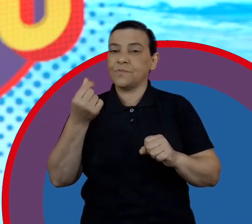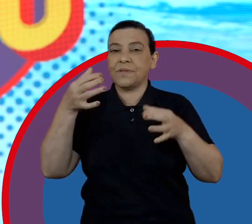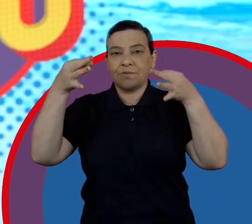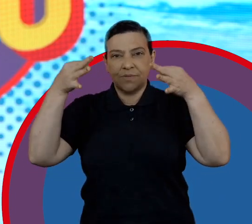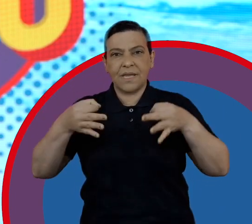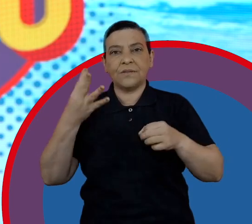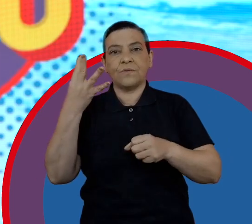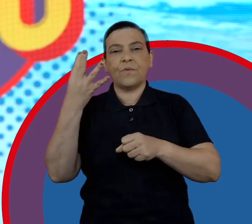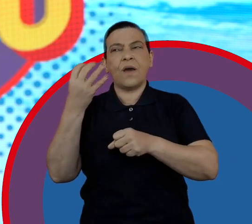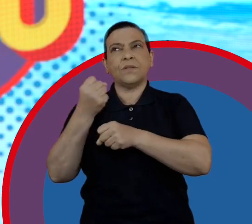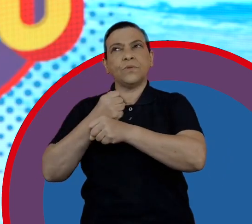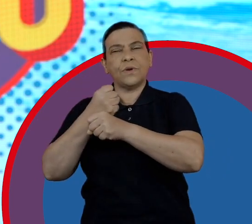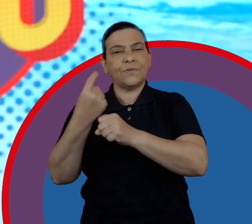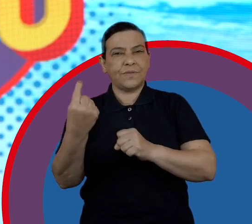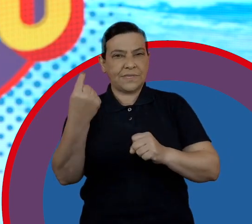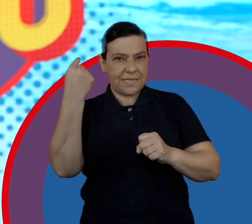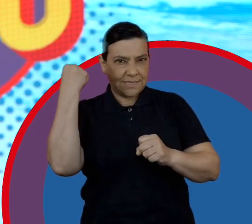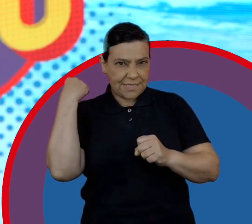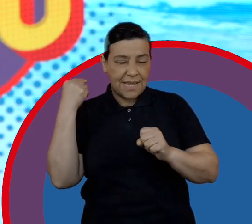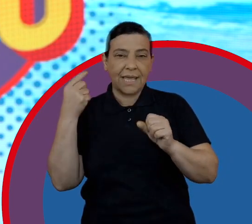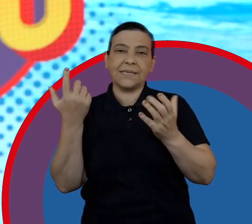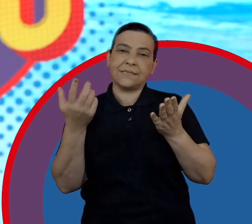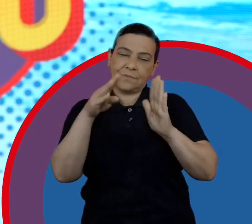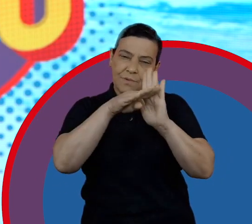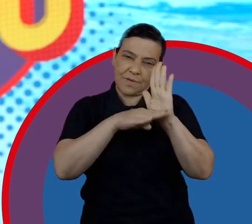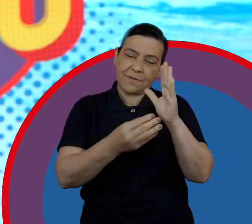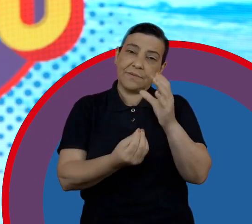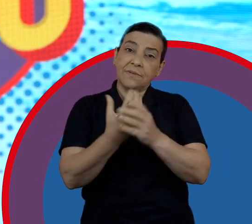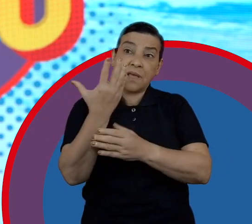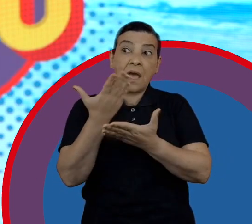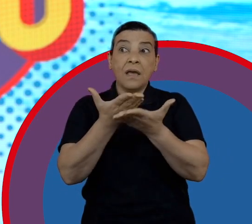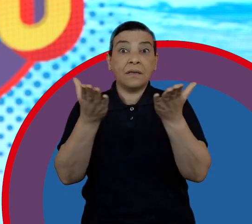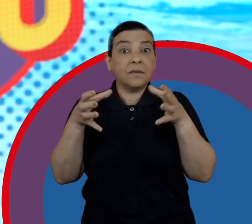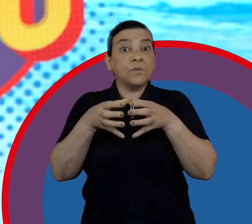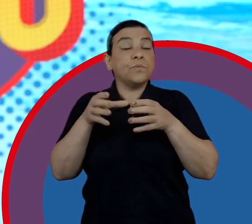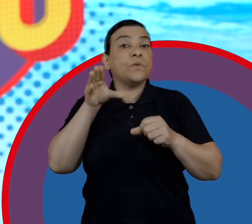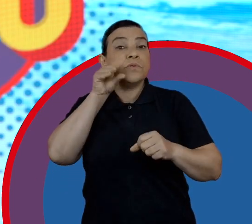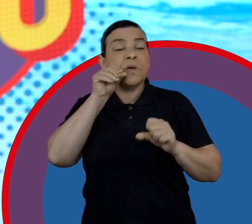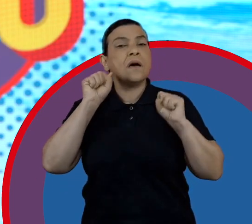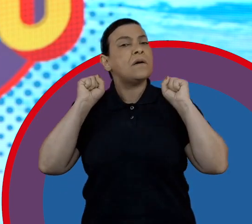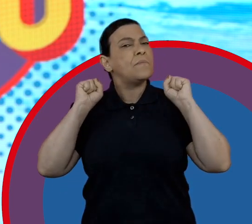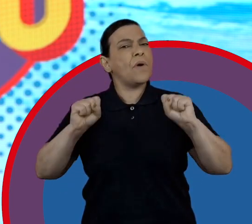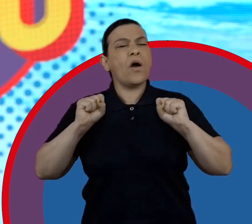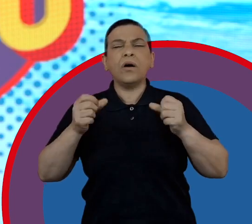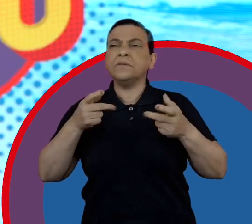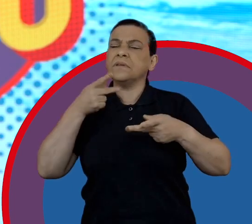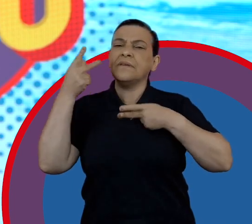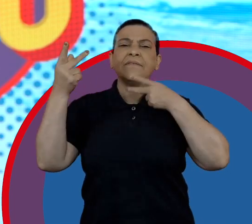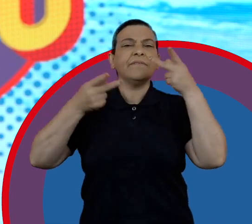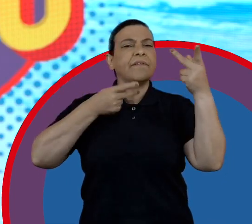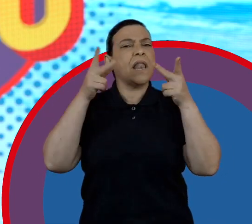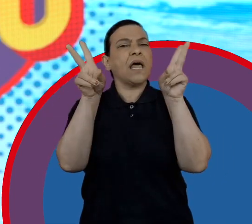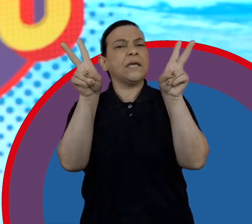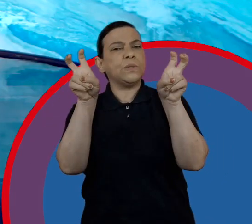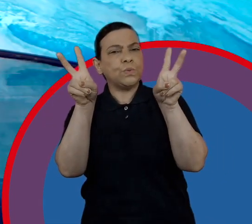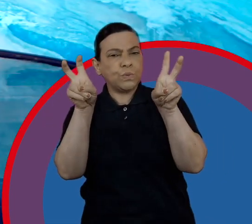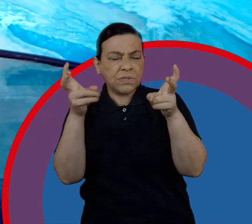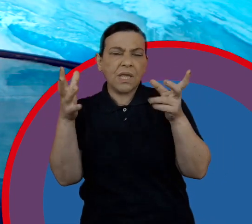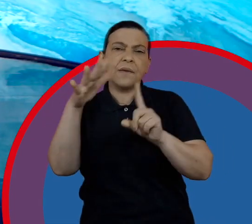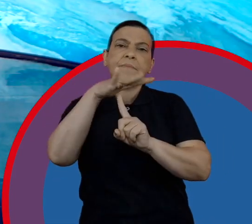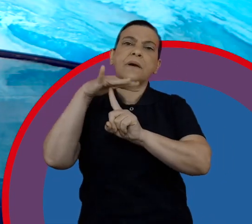idealizado, o trabalho era fazer com que mais colaboradores pudessem falar sobre as questões ambientais e sociais